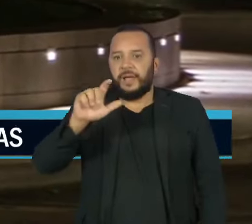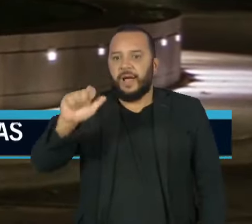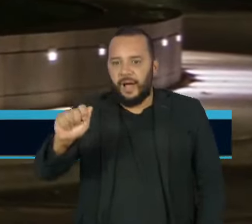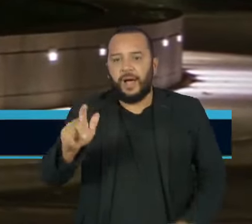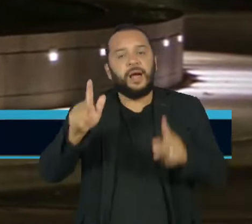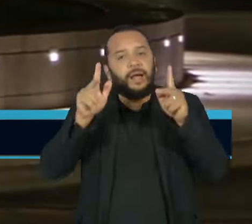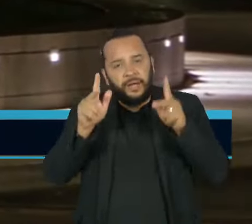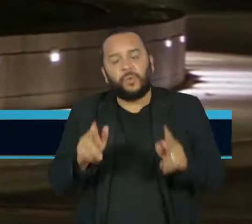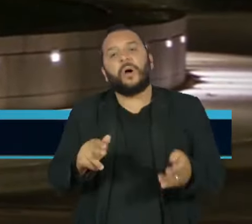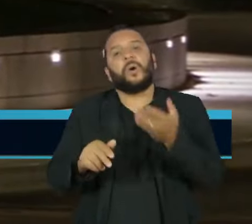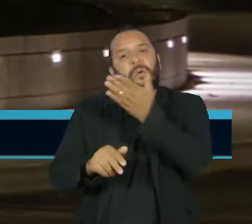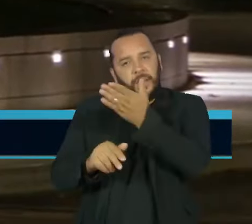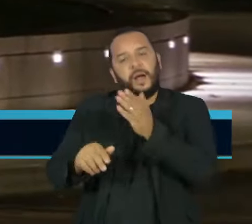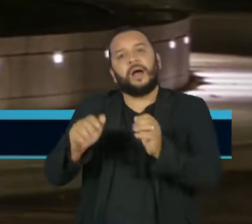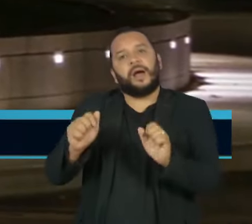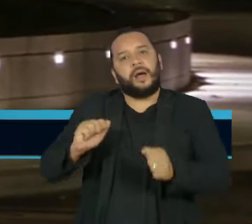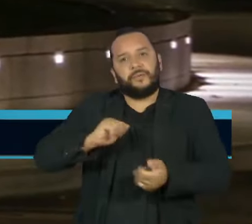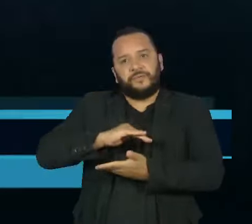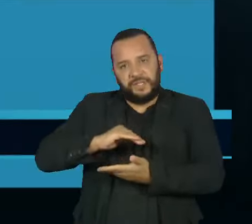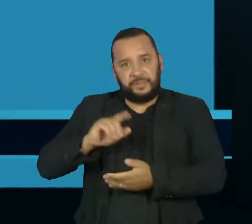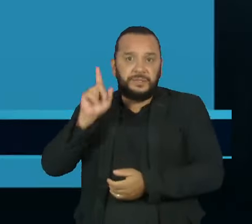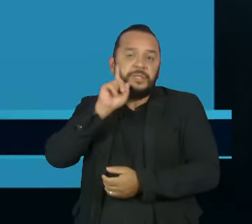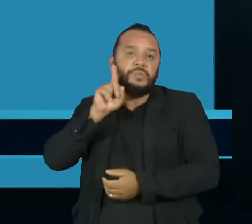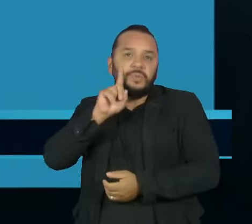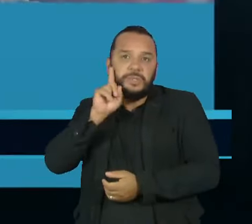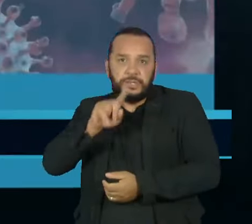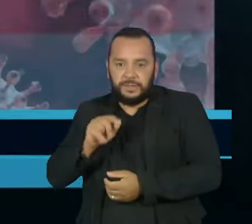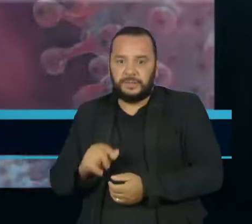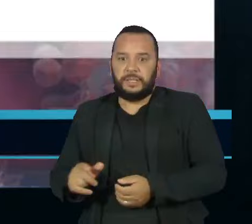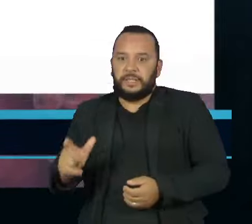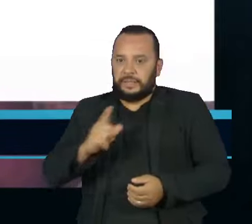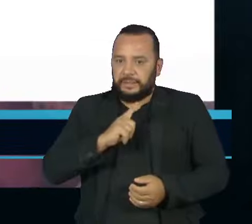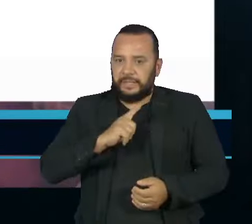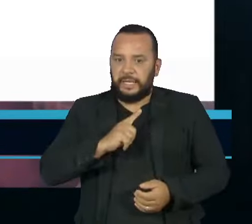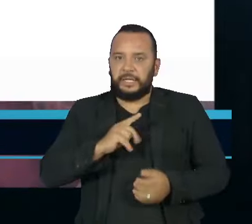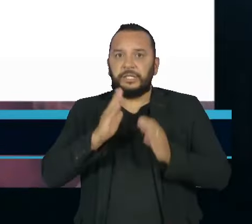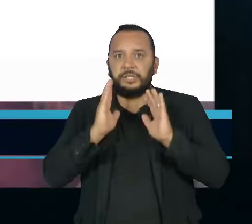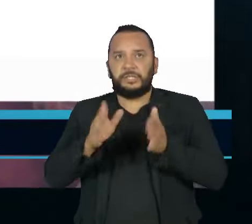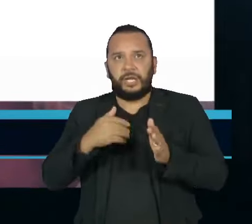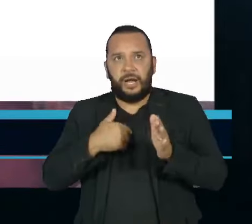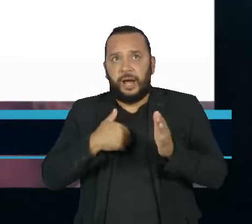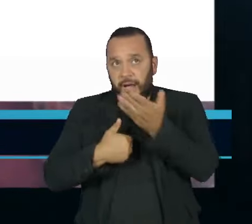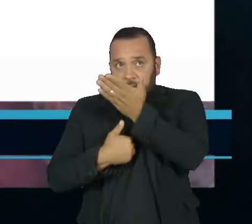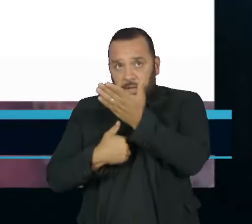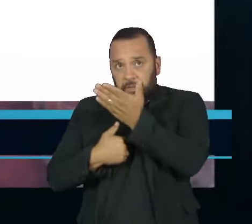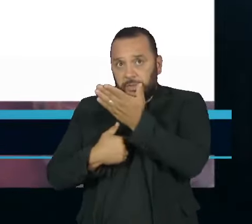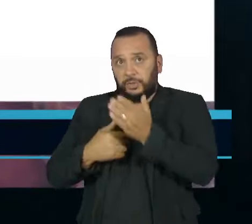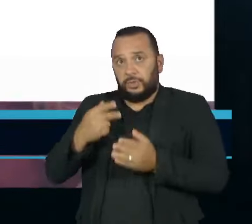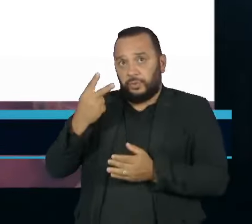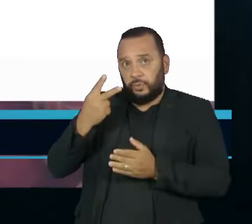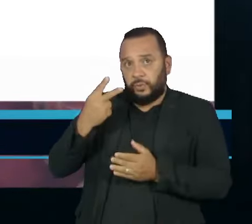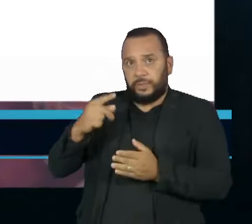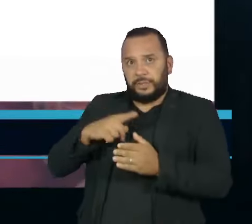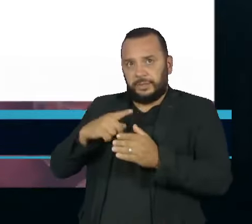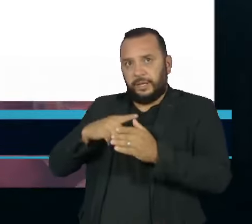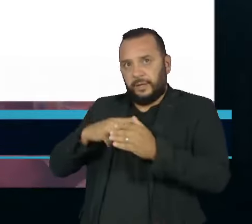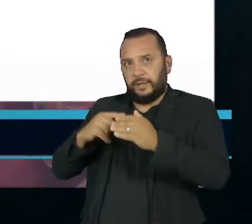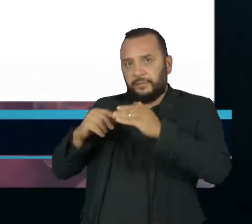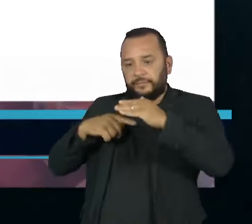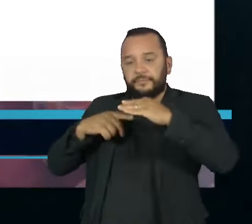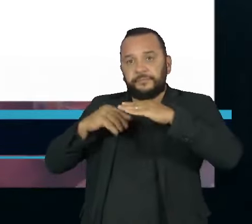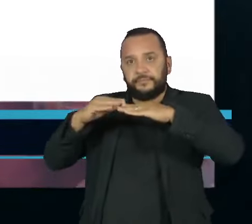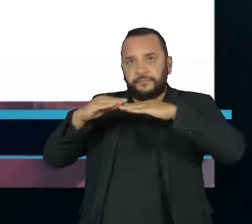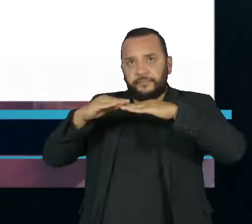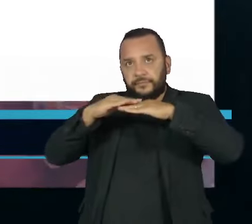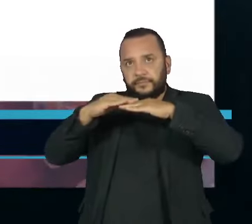aprova nenhum medicamento para combatê-la. A aba almane é protegida por duas membranas. A externa é formada por um